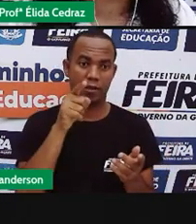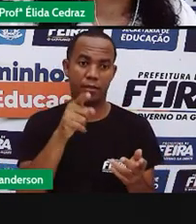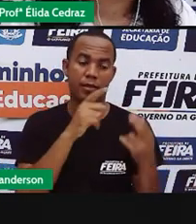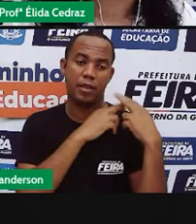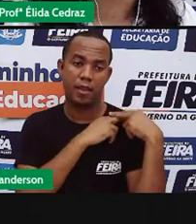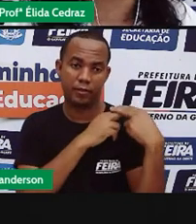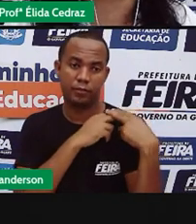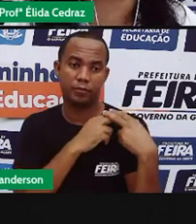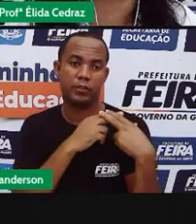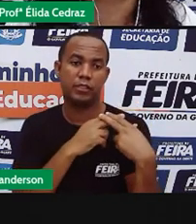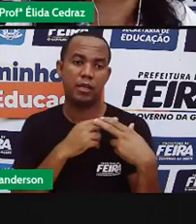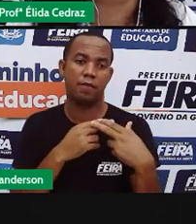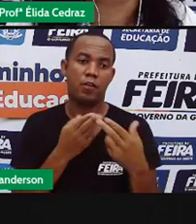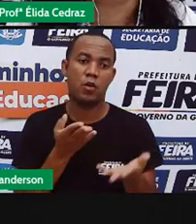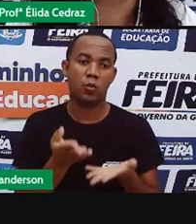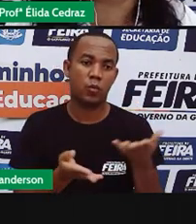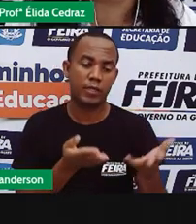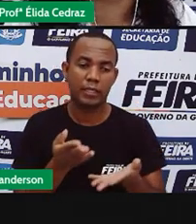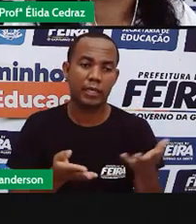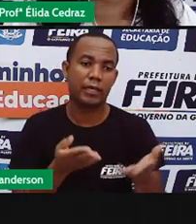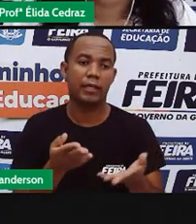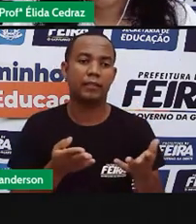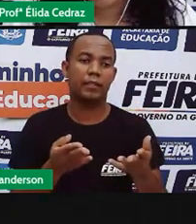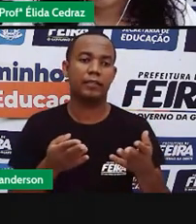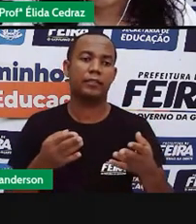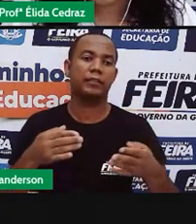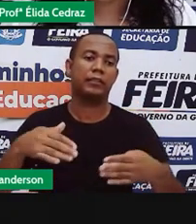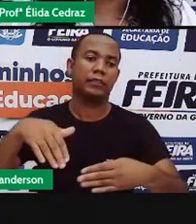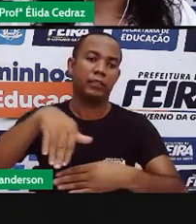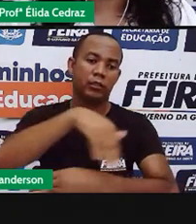cuida da cidade é o governo municipal.